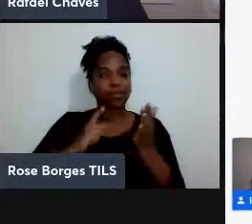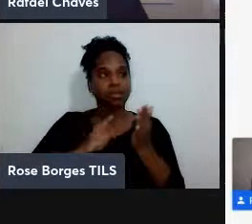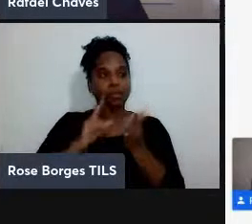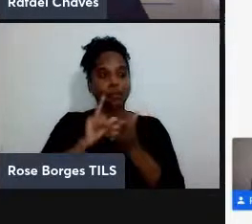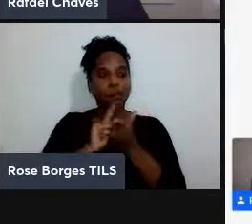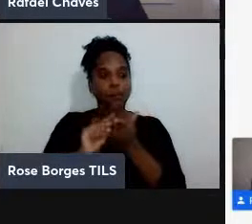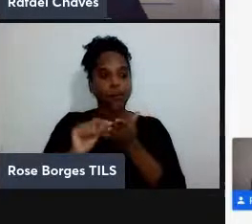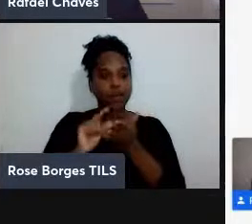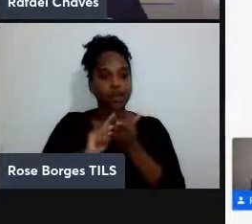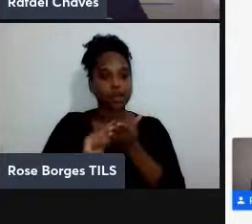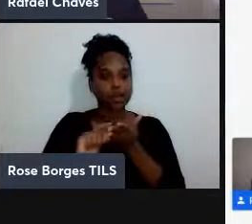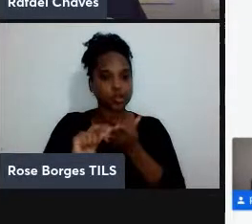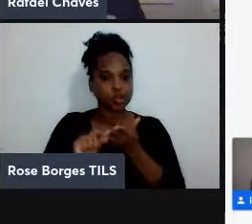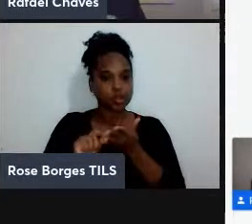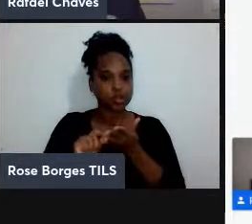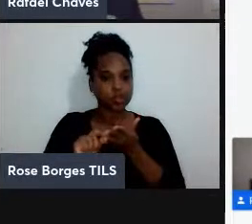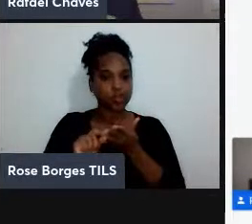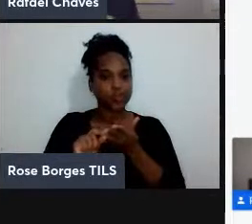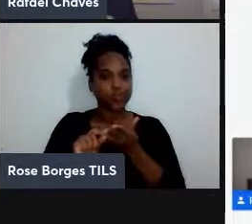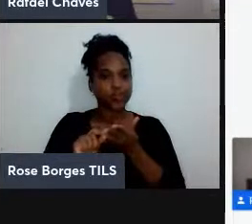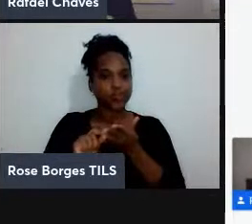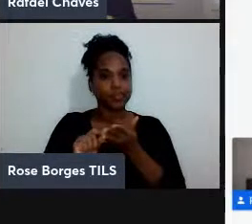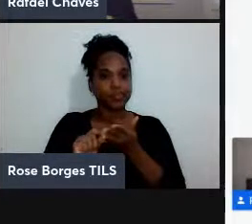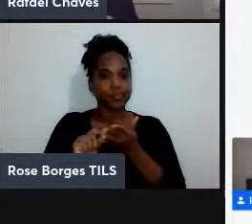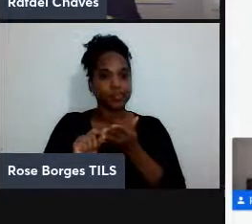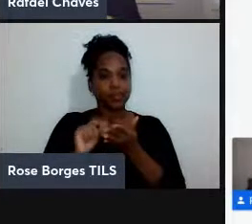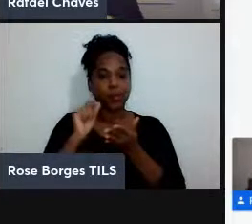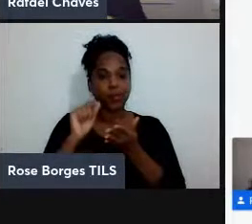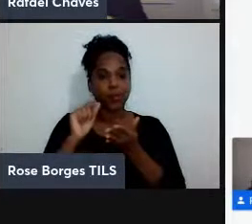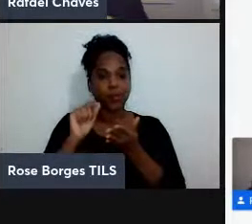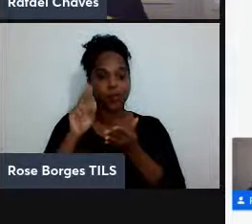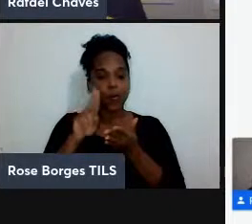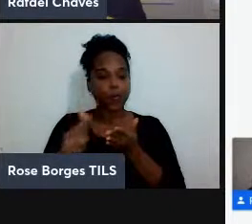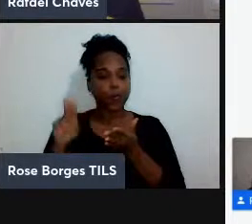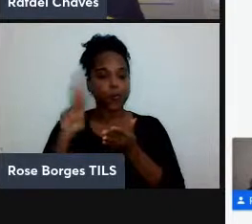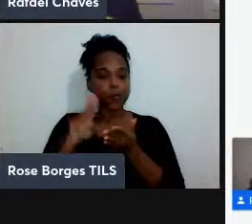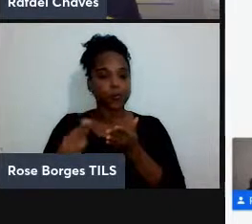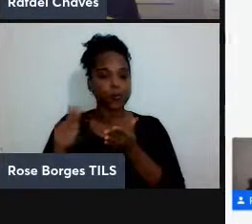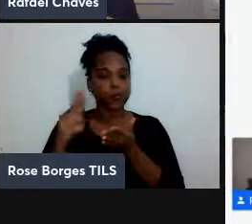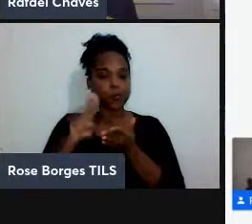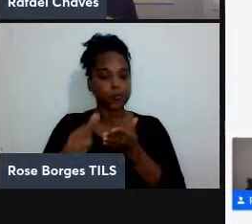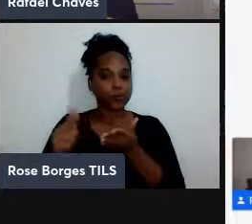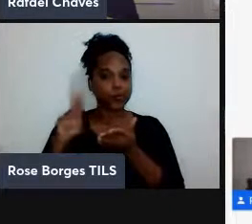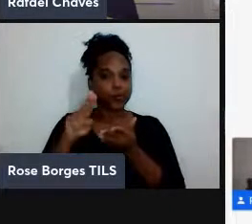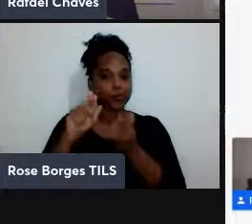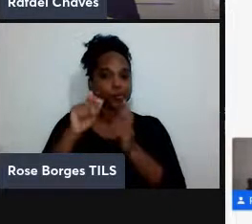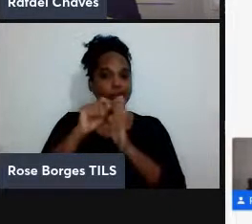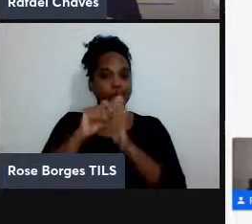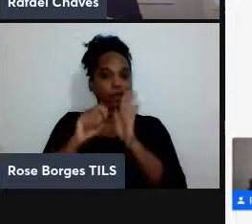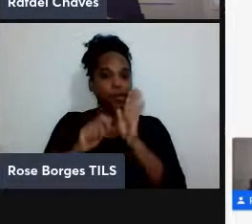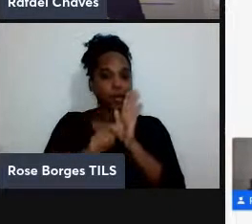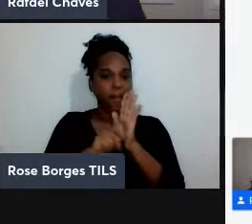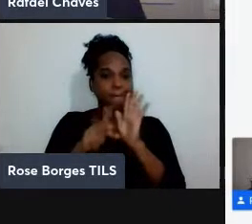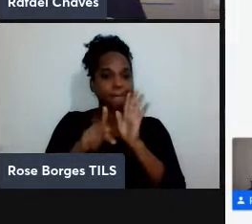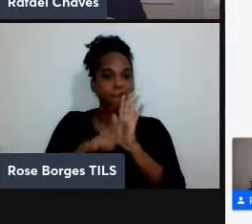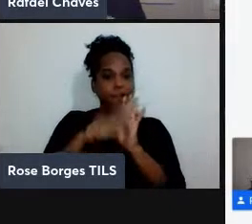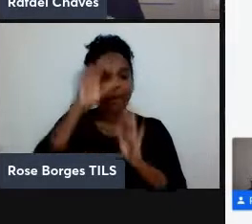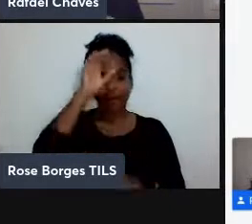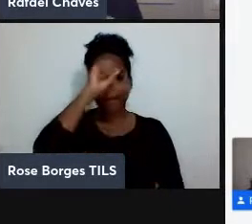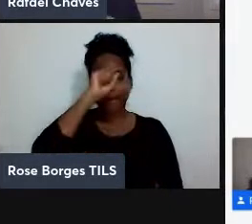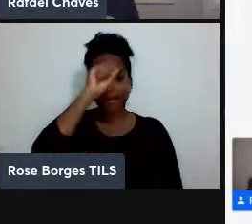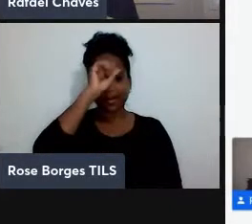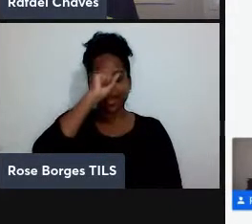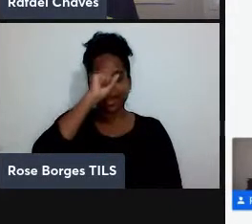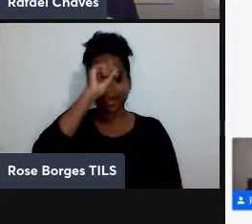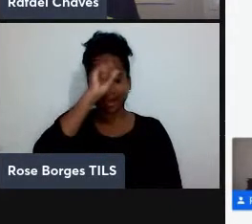Nature alguns anos atrás em que o pessoal usou um algoritmo de aprendizagem de máquina quântico para